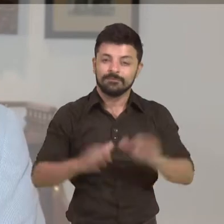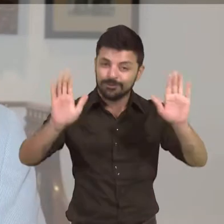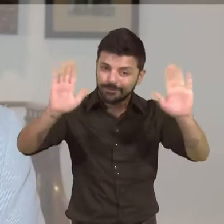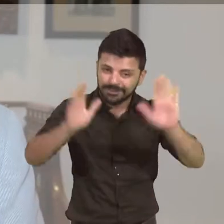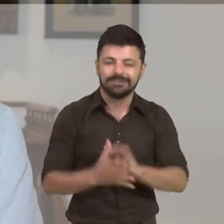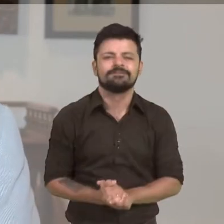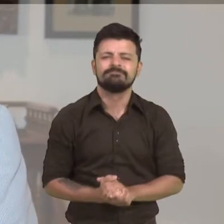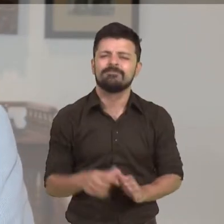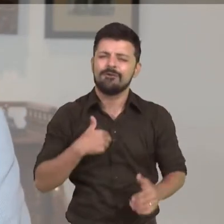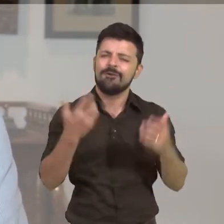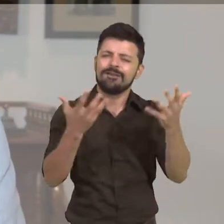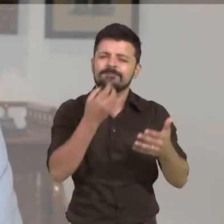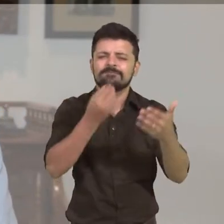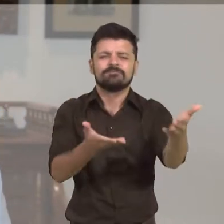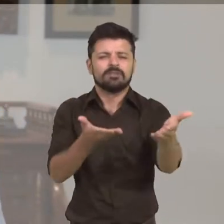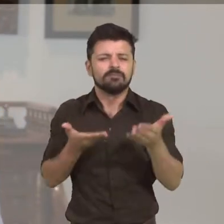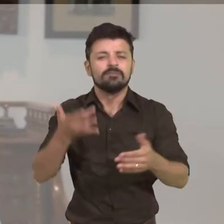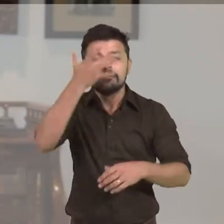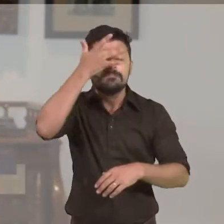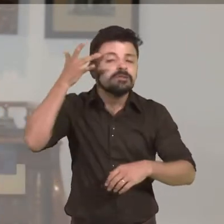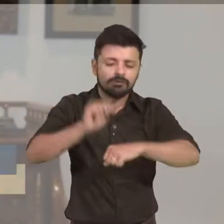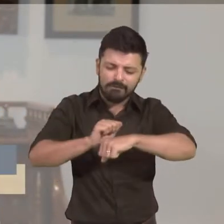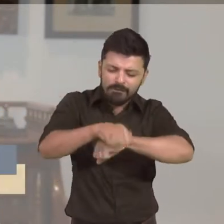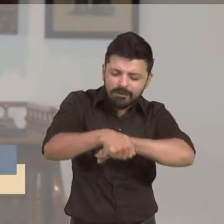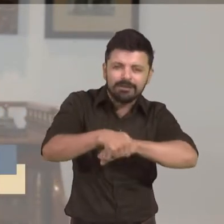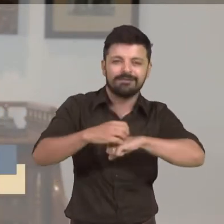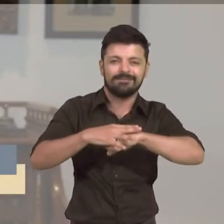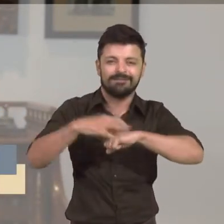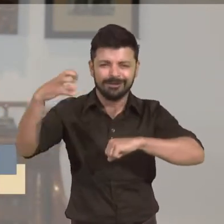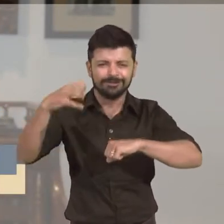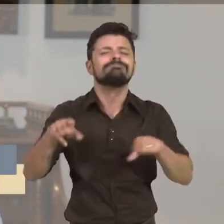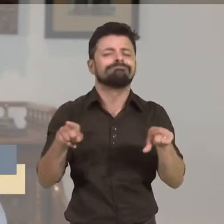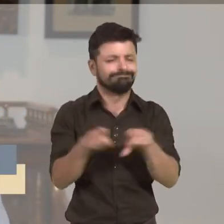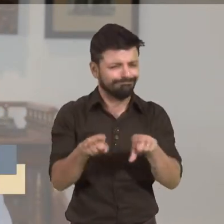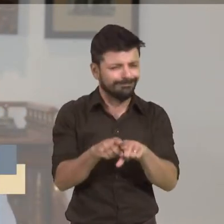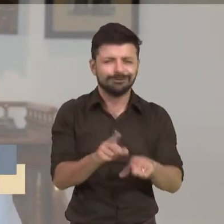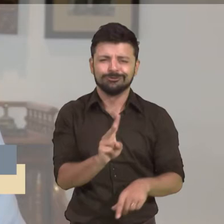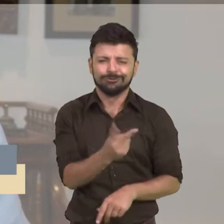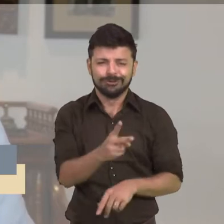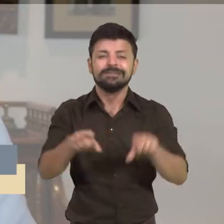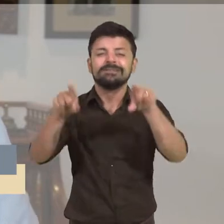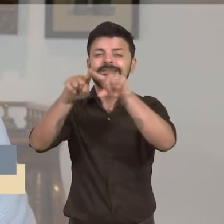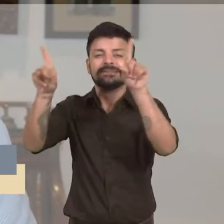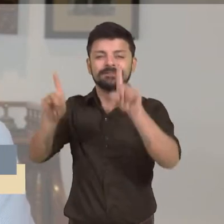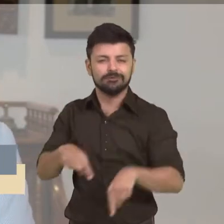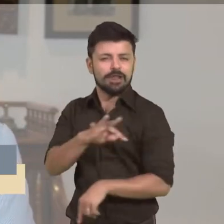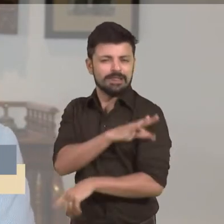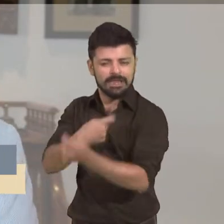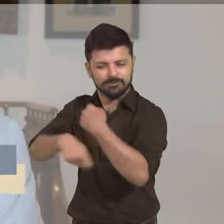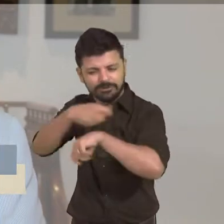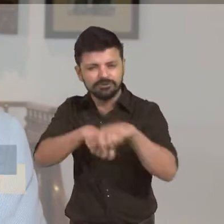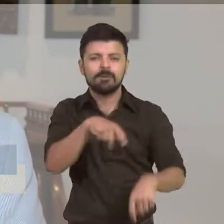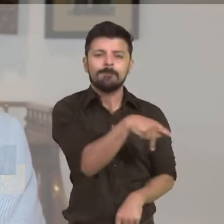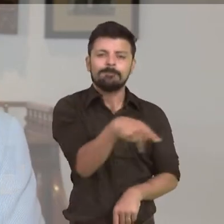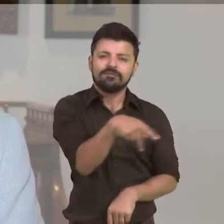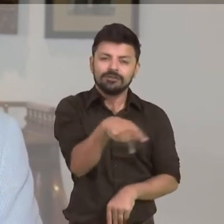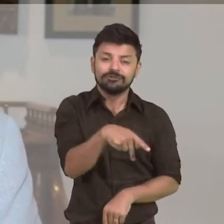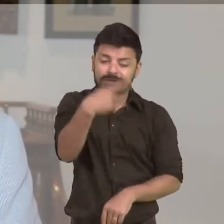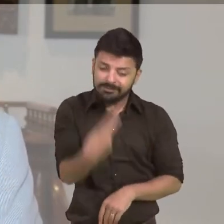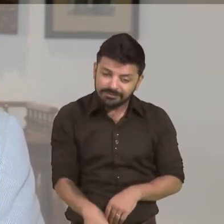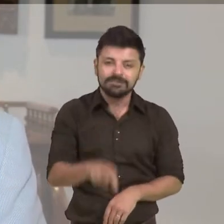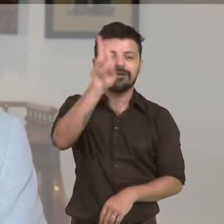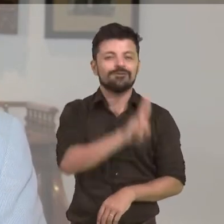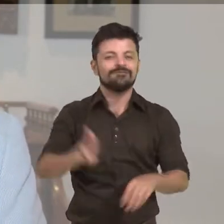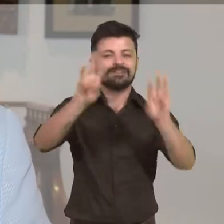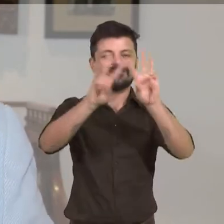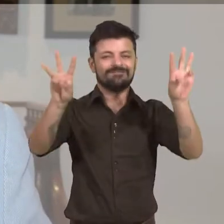Olá, eu quero dar as boas-vindas aos calouros e caloras, como também às veteranas e veteranos, servidores técnicos administrativos e docentes da nossa Universidade